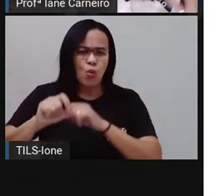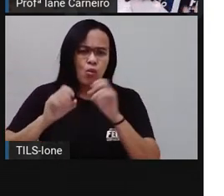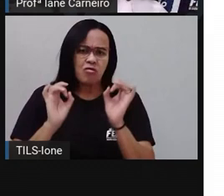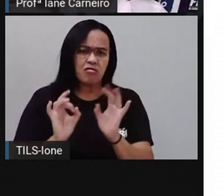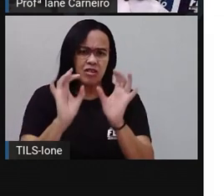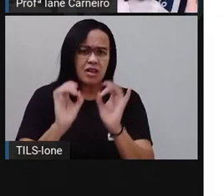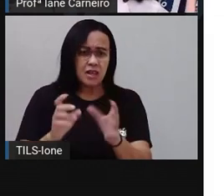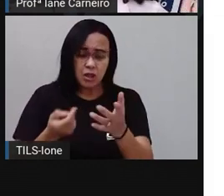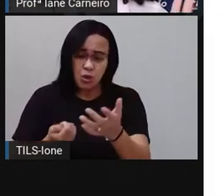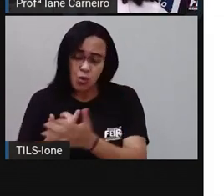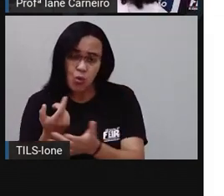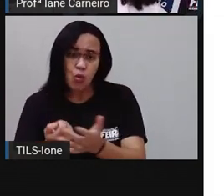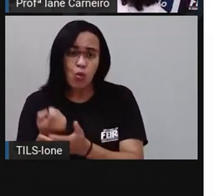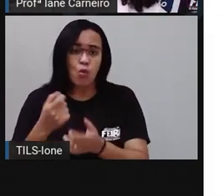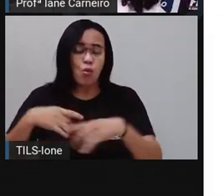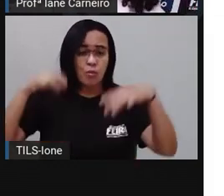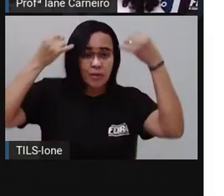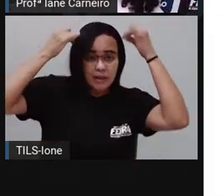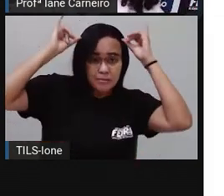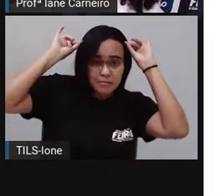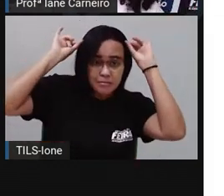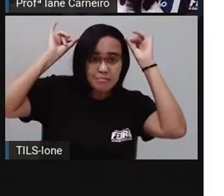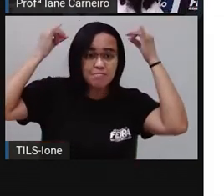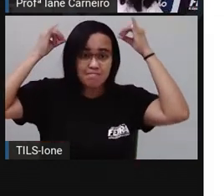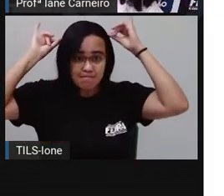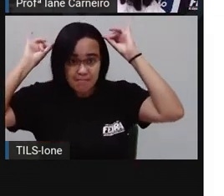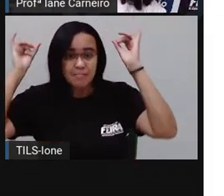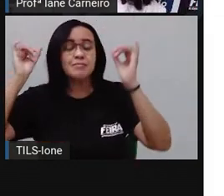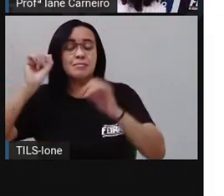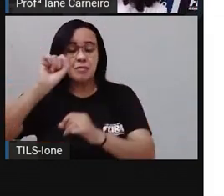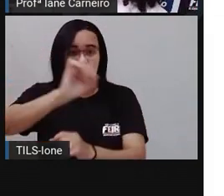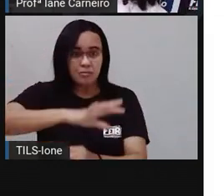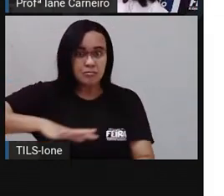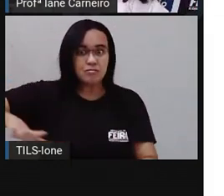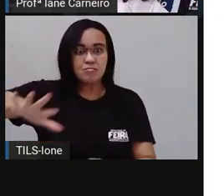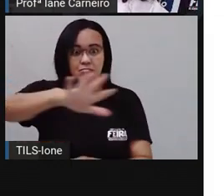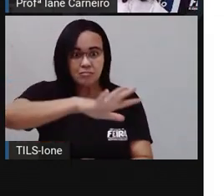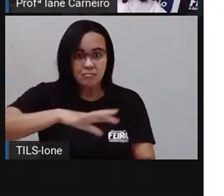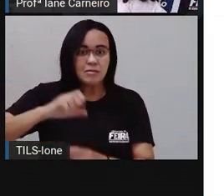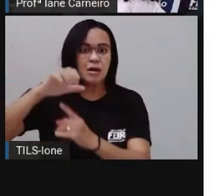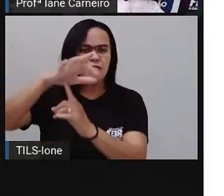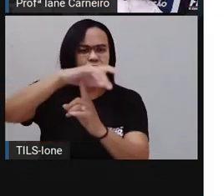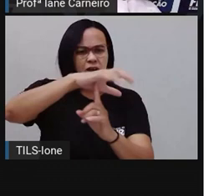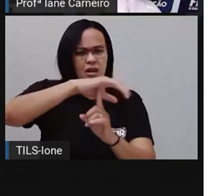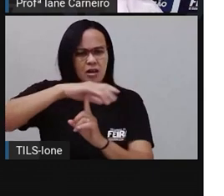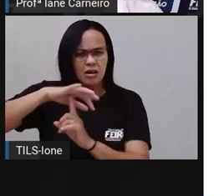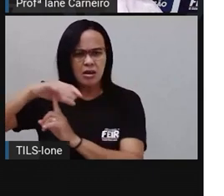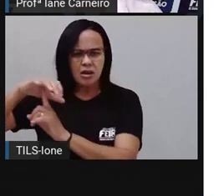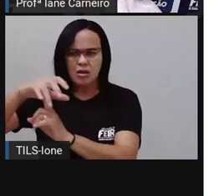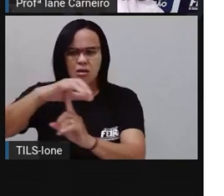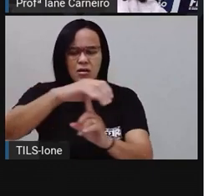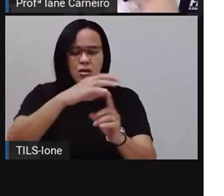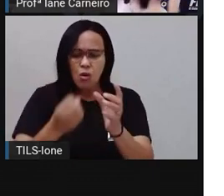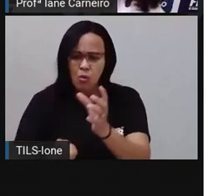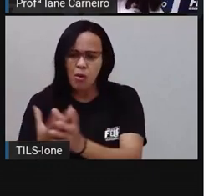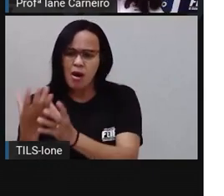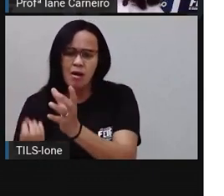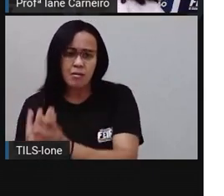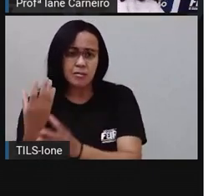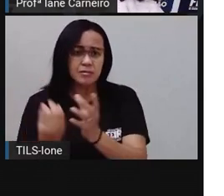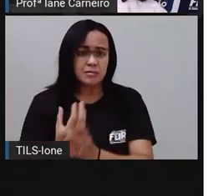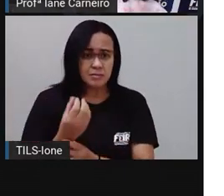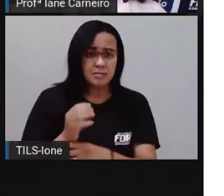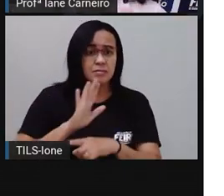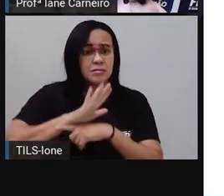as feiras livres, elas foram aparecendo em nosso município, né? Elas foram fazendo, né? Como forma de, das pessoas comprarem